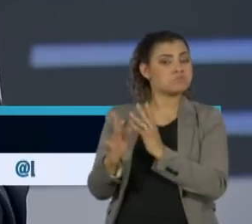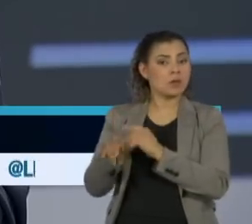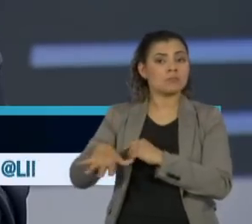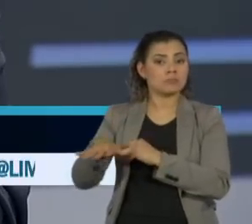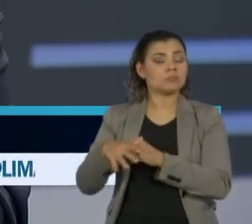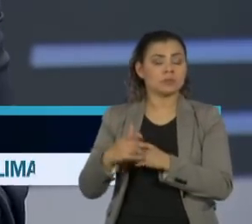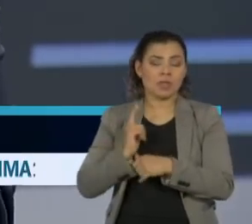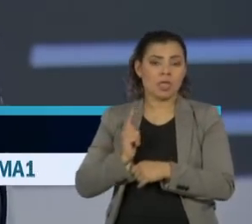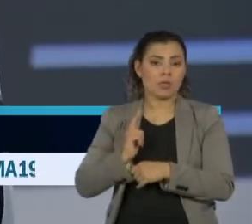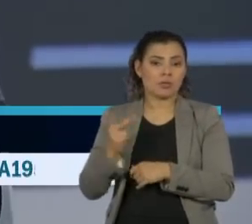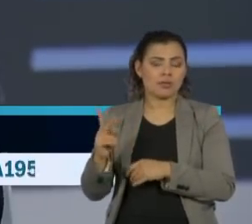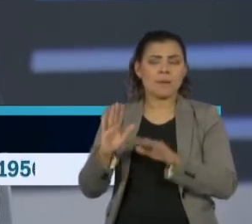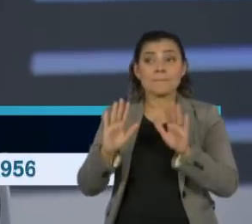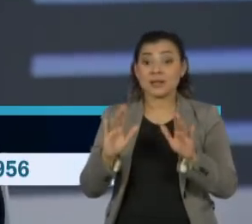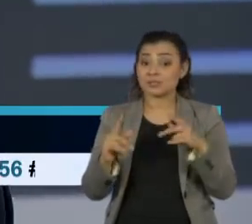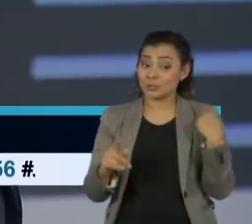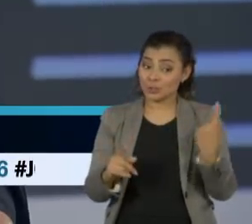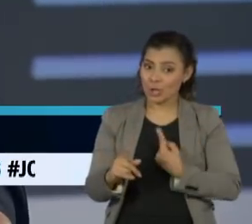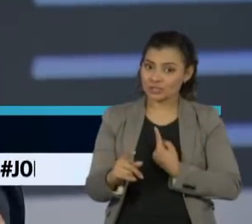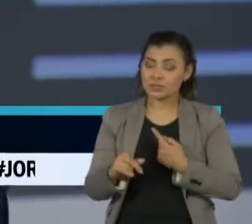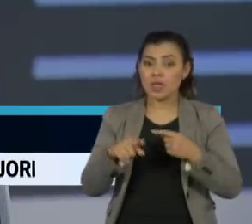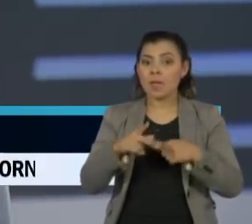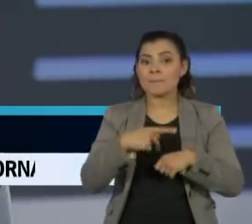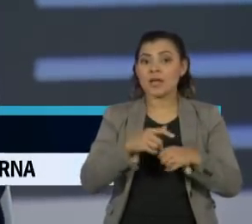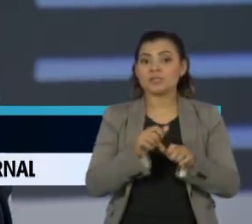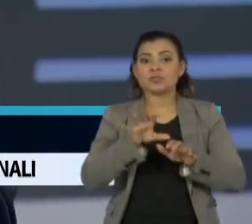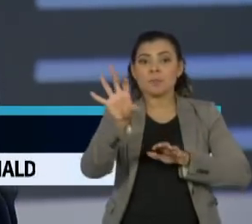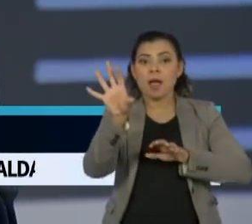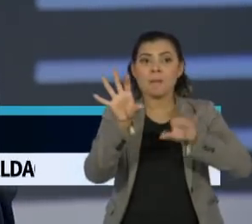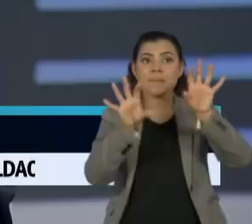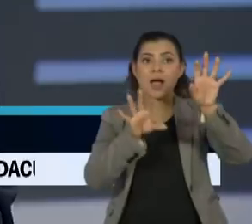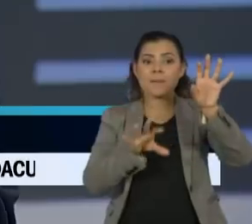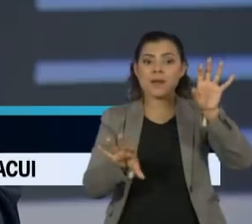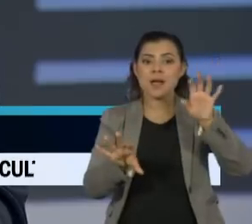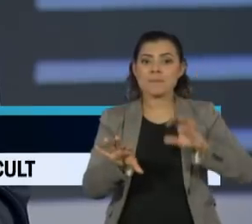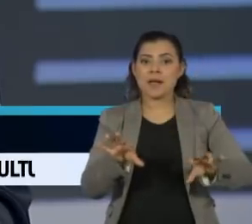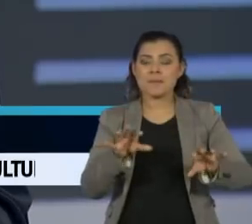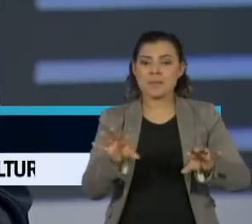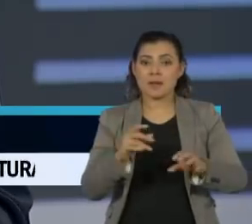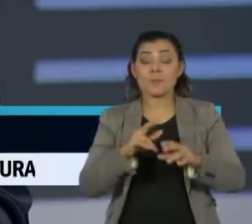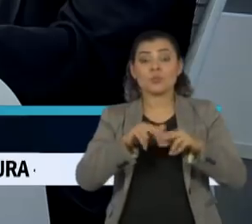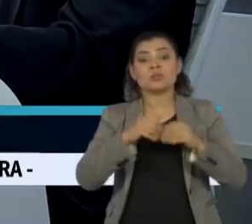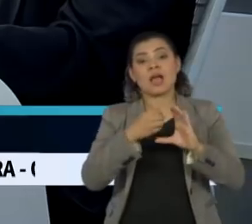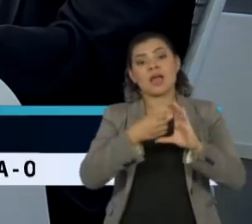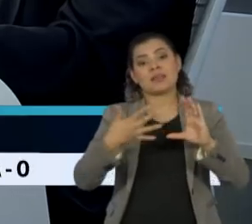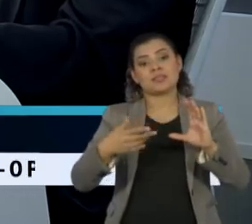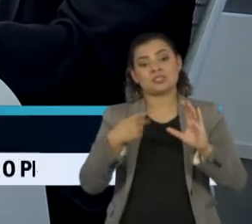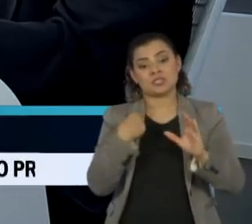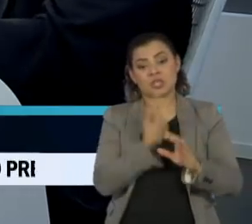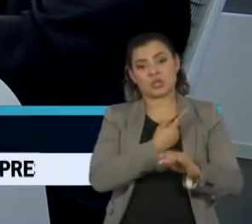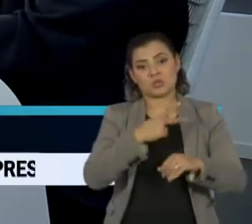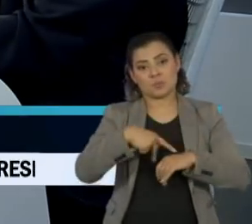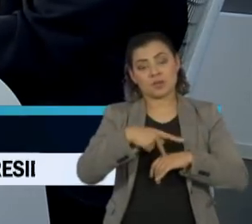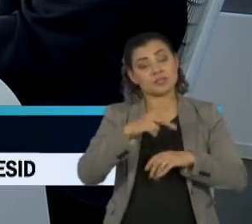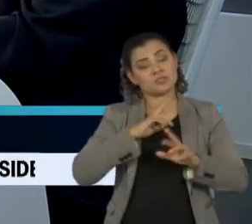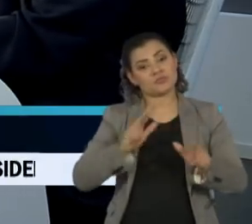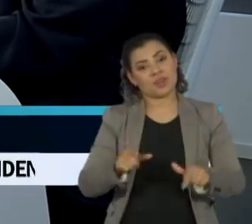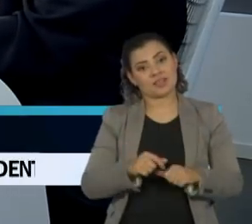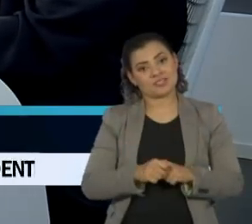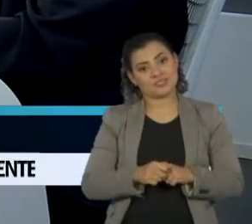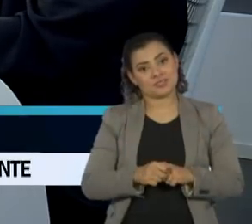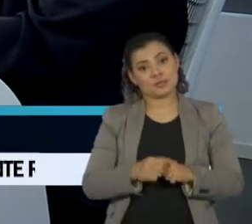povoada. Nós não, somos um país mais espalhado. O tempo de espalhamento num país com as características como a nossa é diferente.